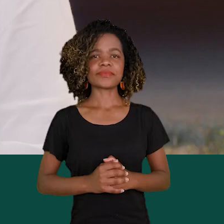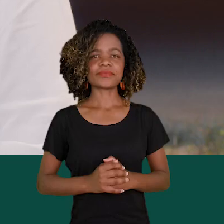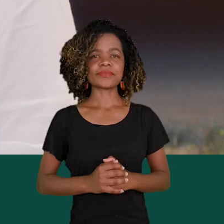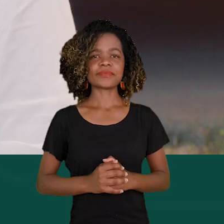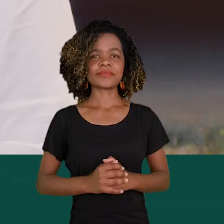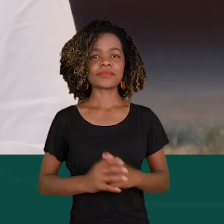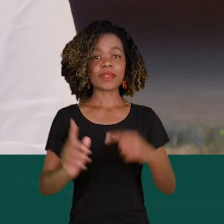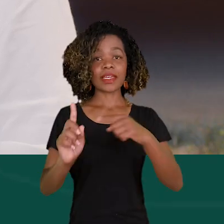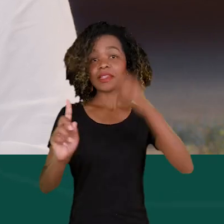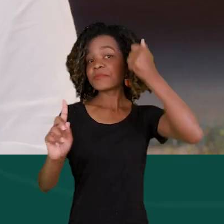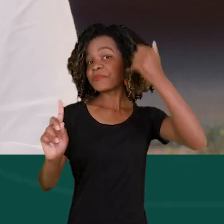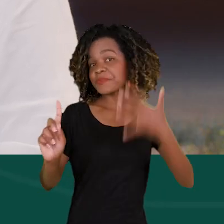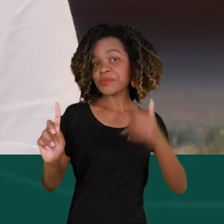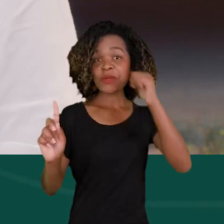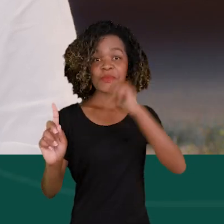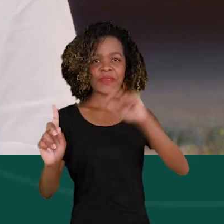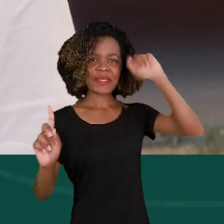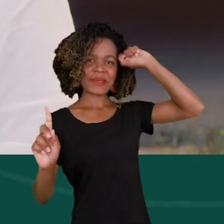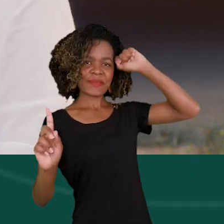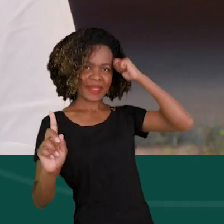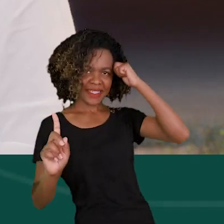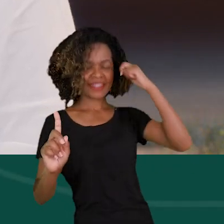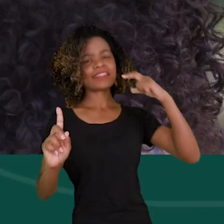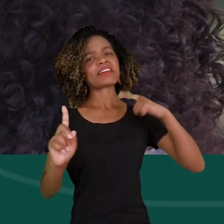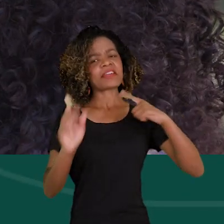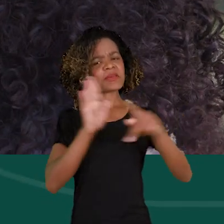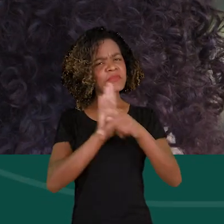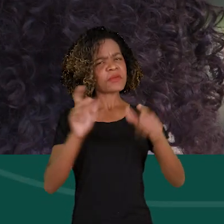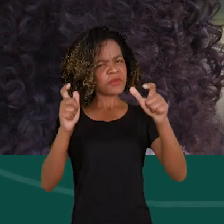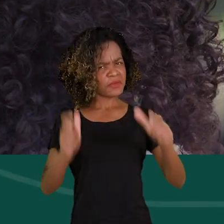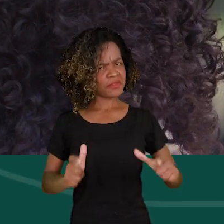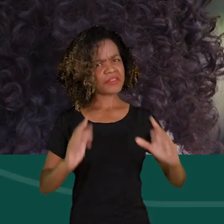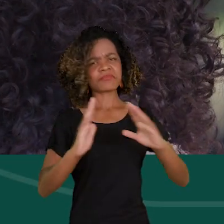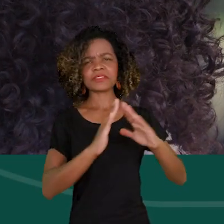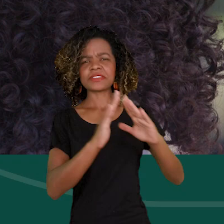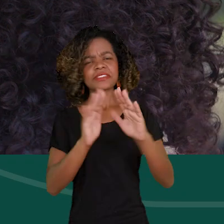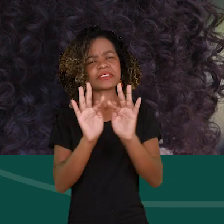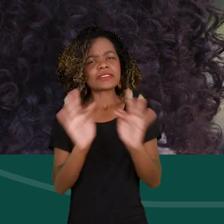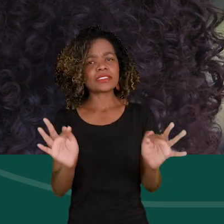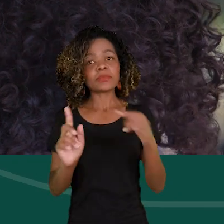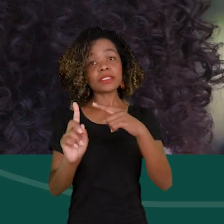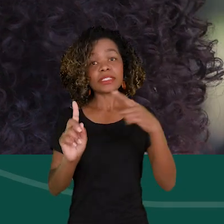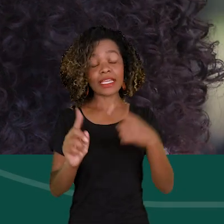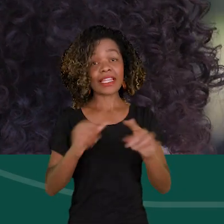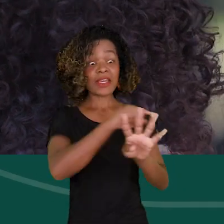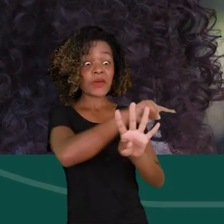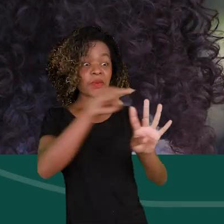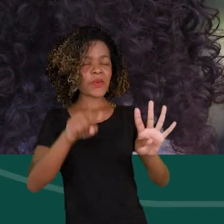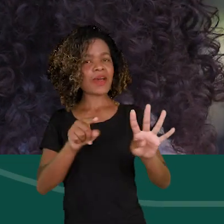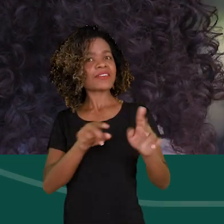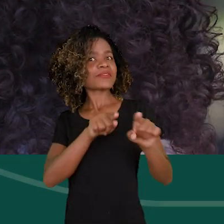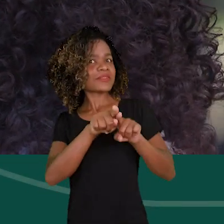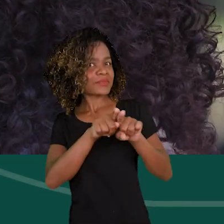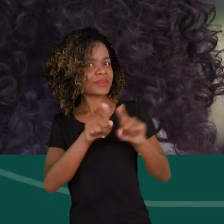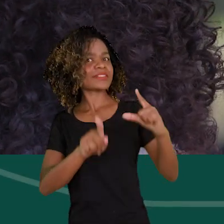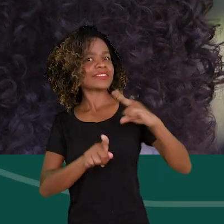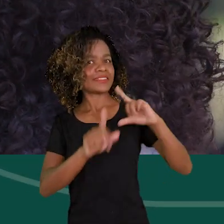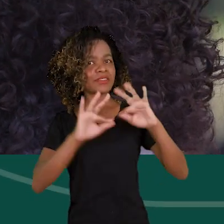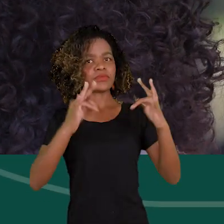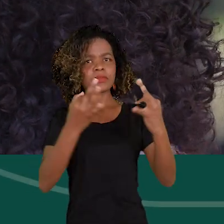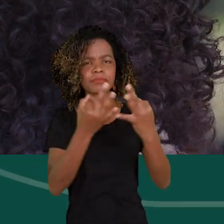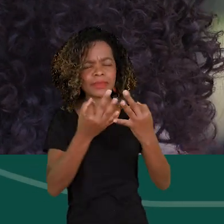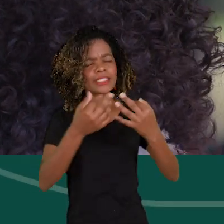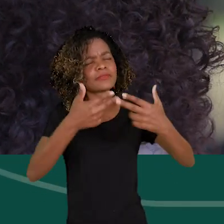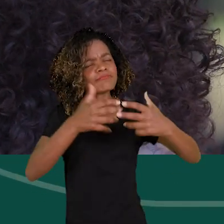Eu sou uma mulher preta, periférica, sou a filha mais velha de quatro irmãos e de uma